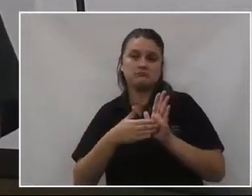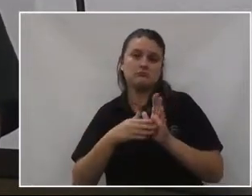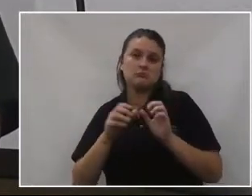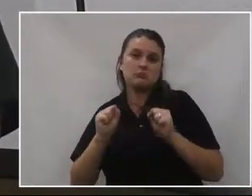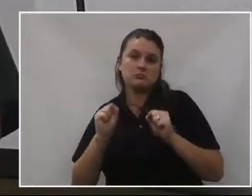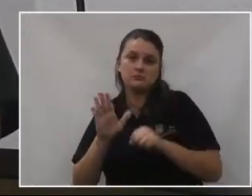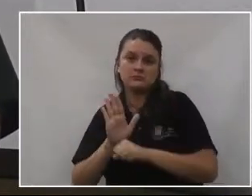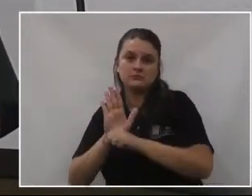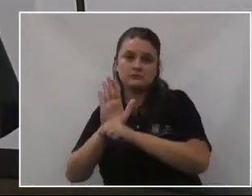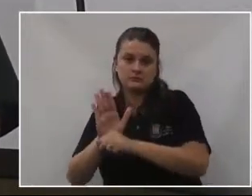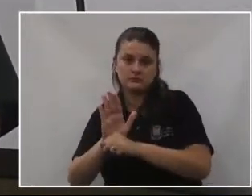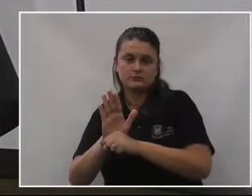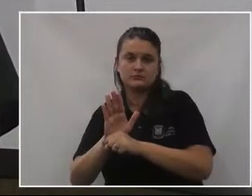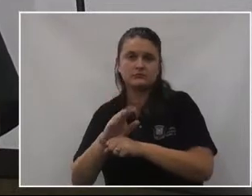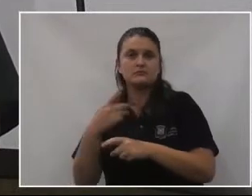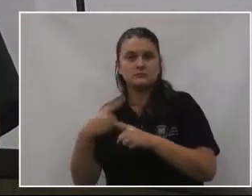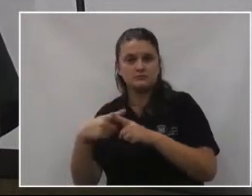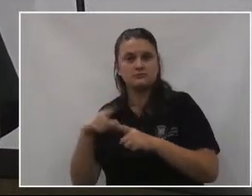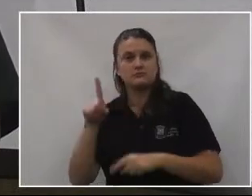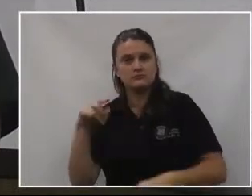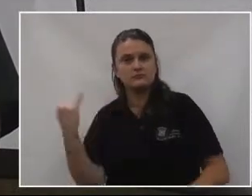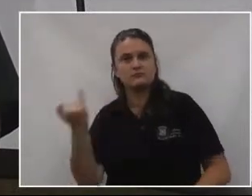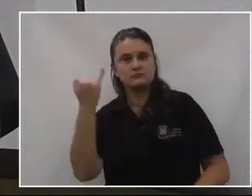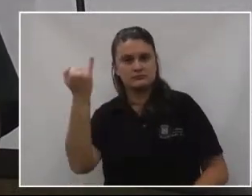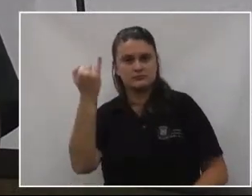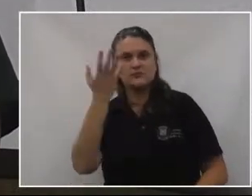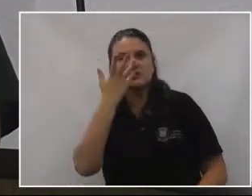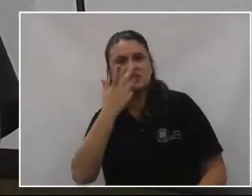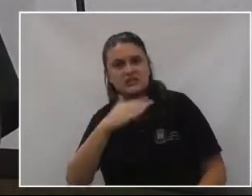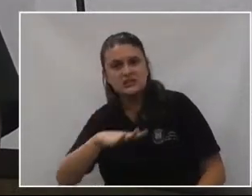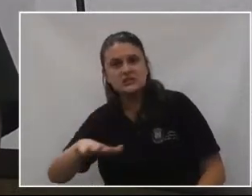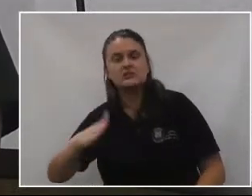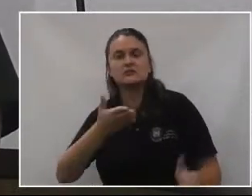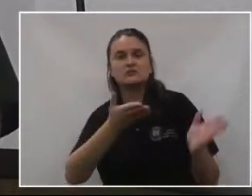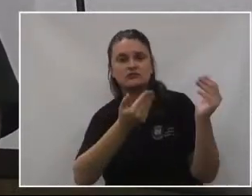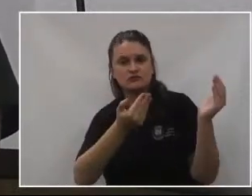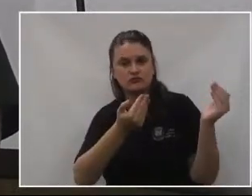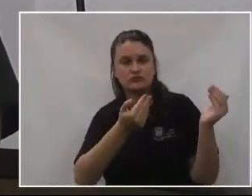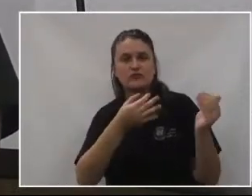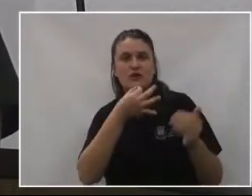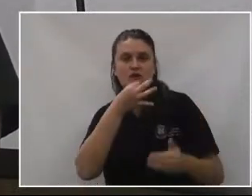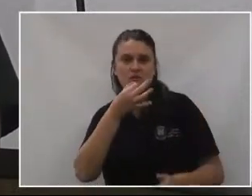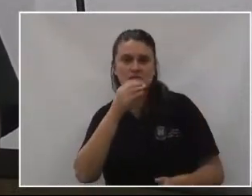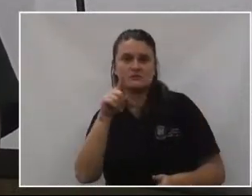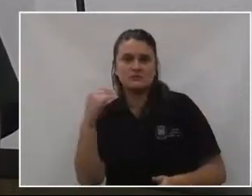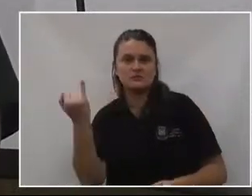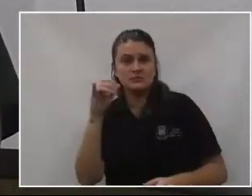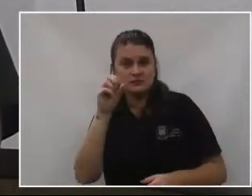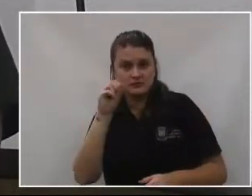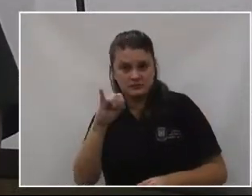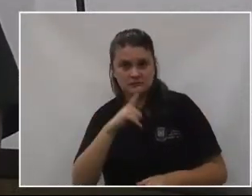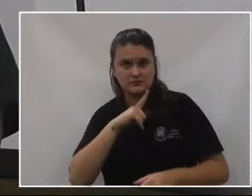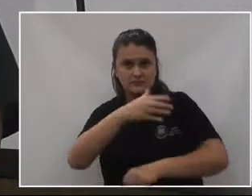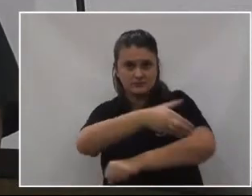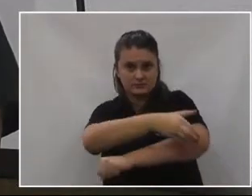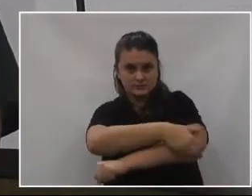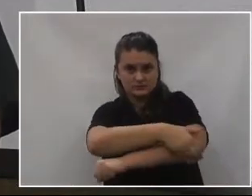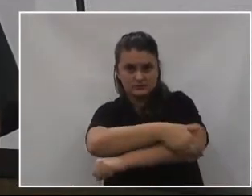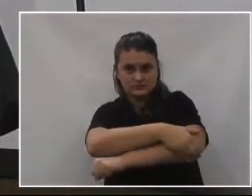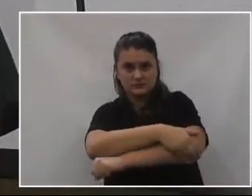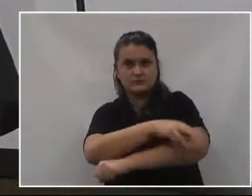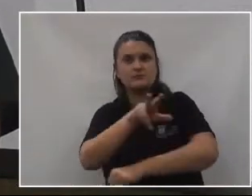importância para as nossas crianças e nossos jovens, e, tendo a praça lá organizada, gente vai